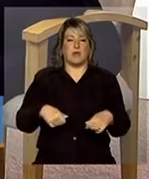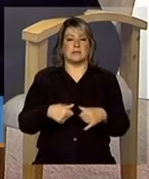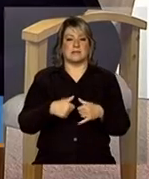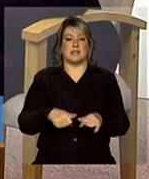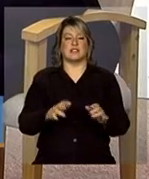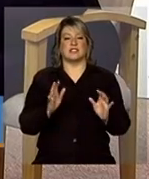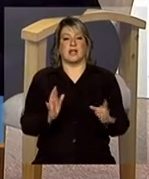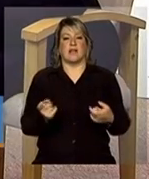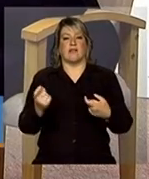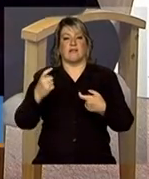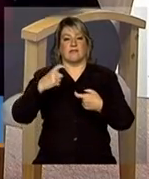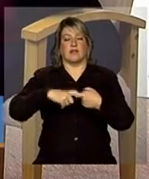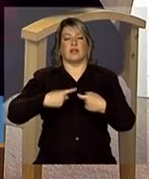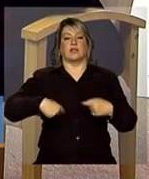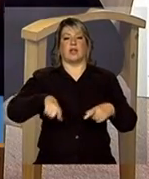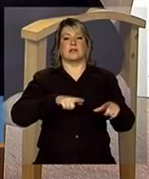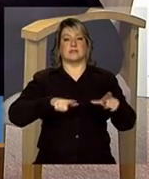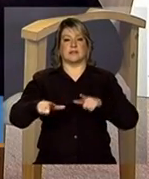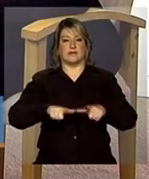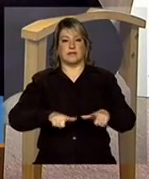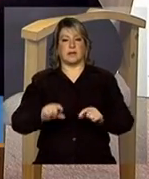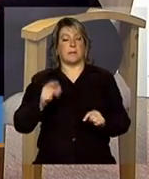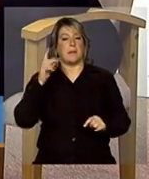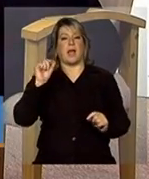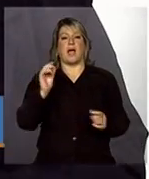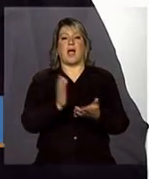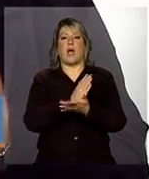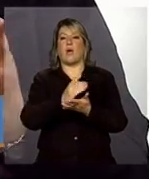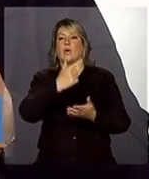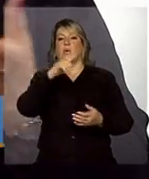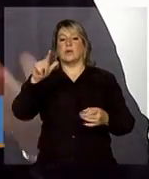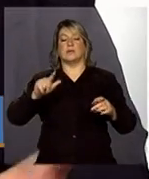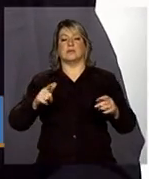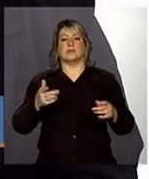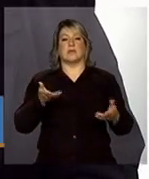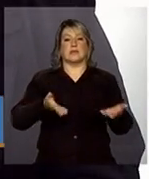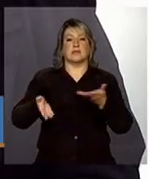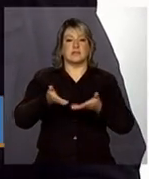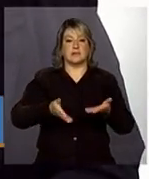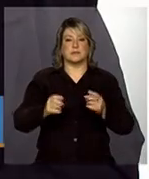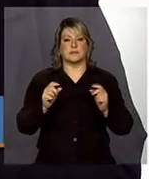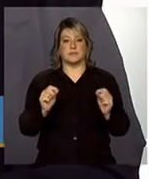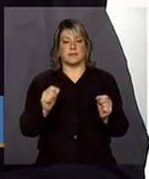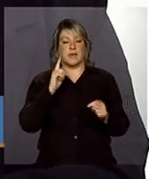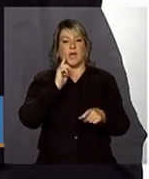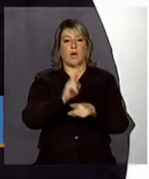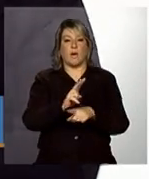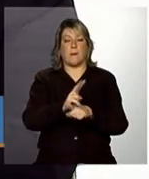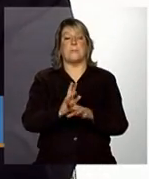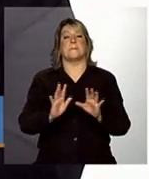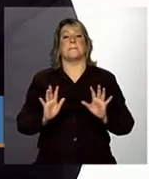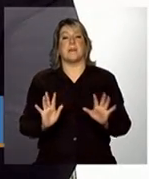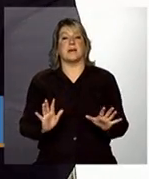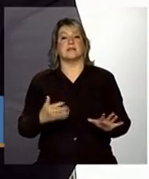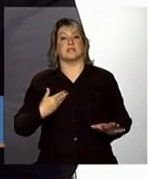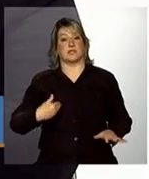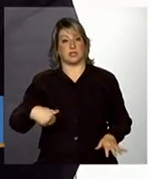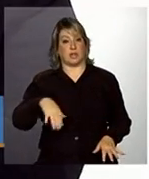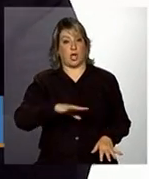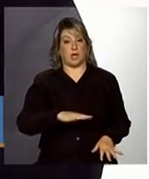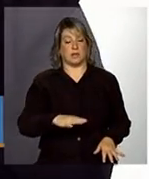vinculadas aos nossos serviços para alguns outros atendimentos, né? Ou em acompanhamento, mas nós agora estamos